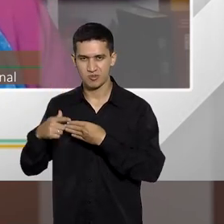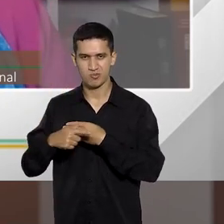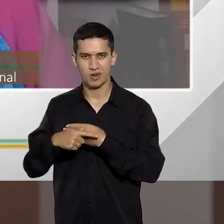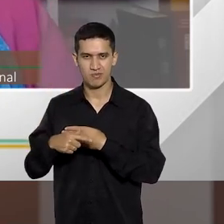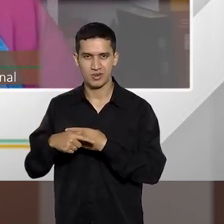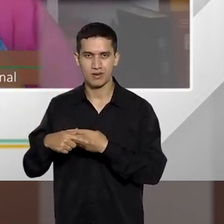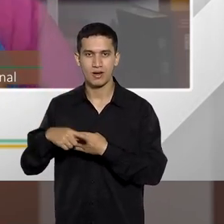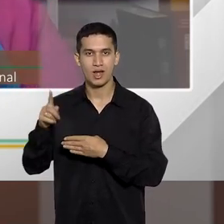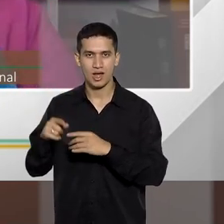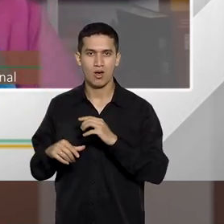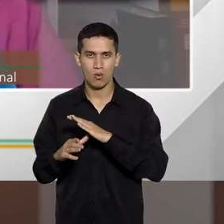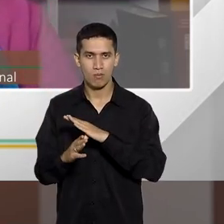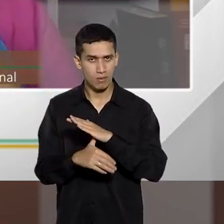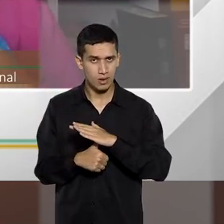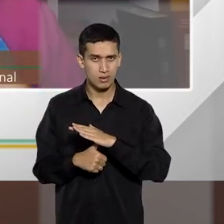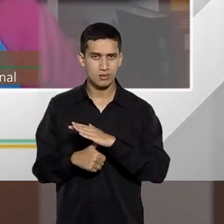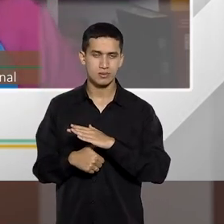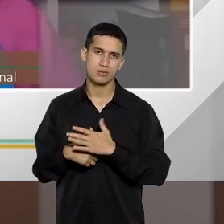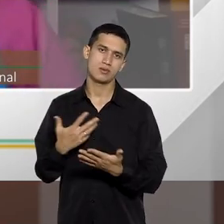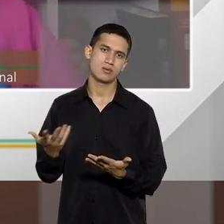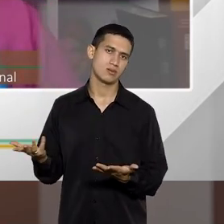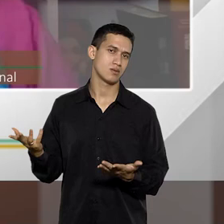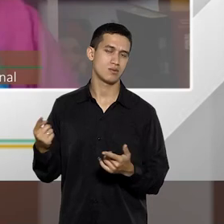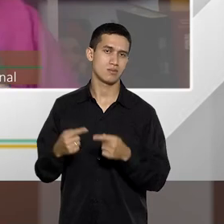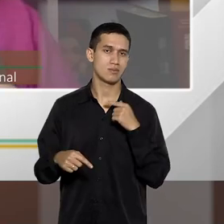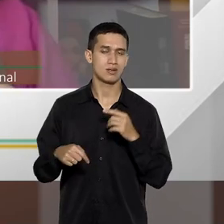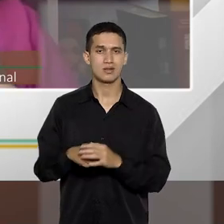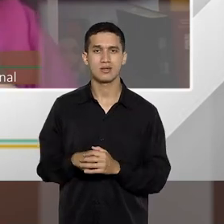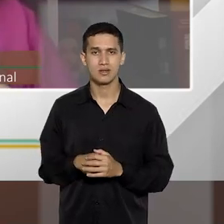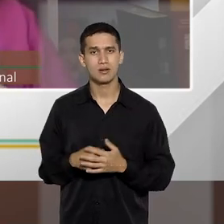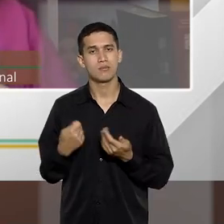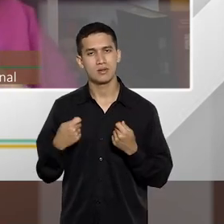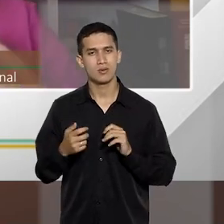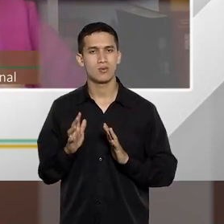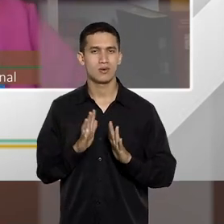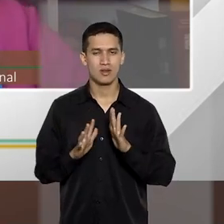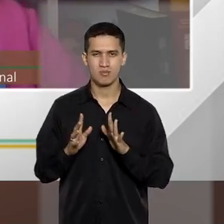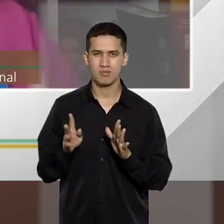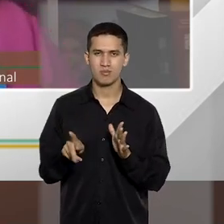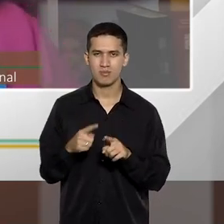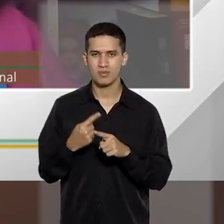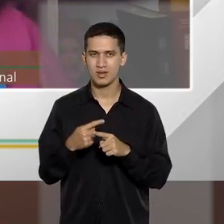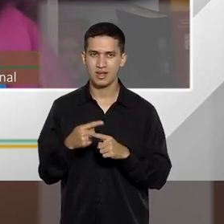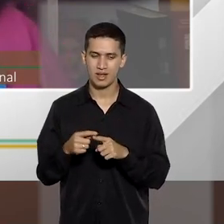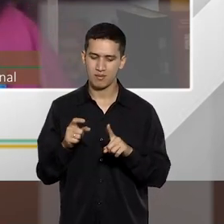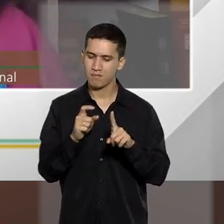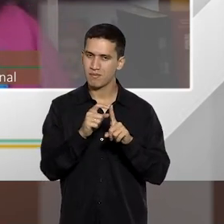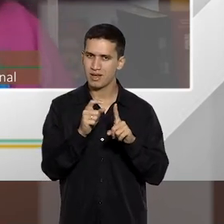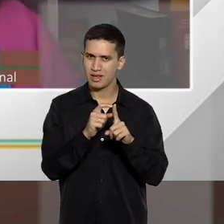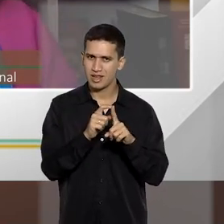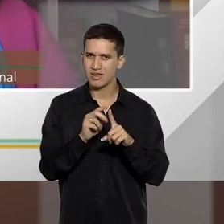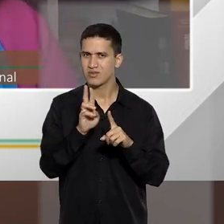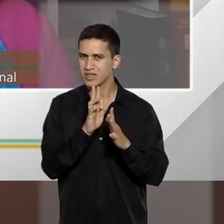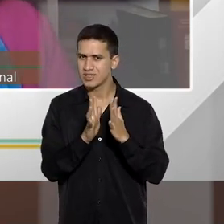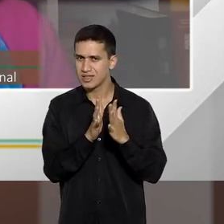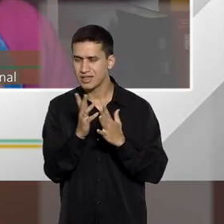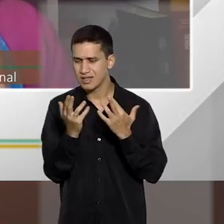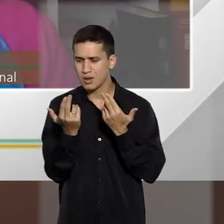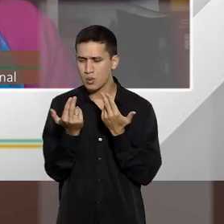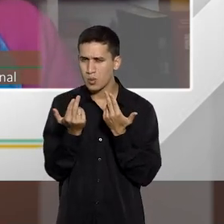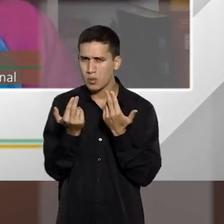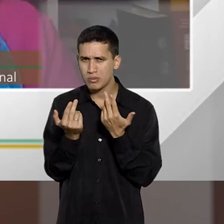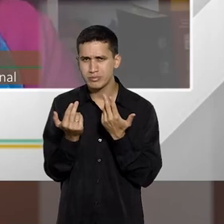tem direito ao benefício. Então, gente tem que tomar cuidado, porque são palavras próximas e que geram uma certa confusão de